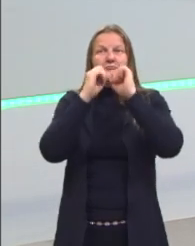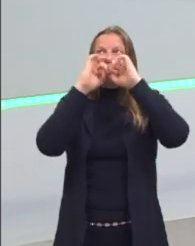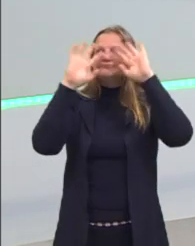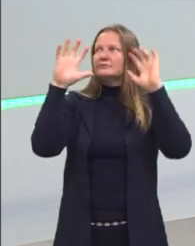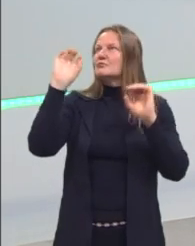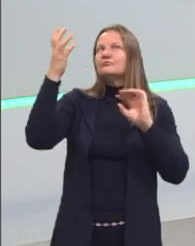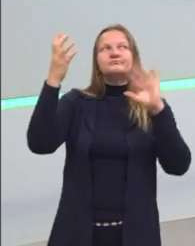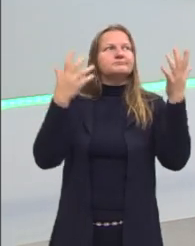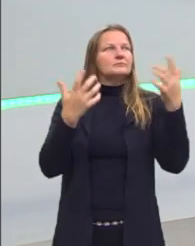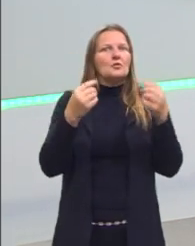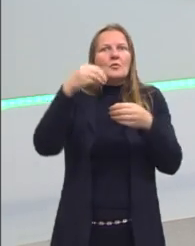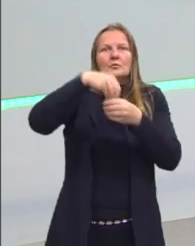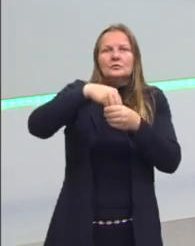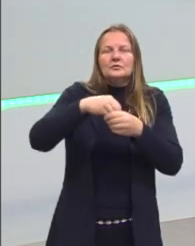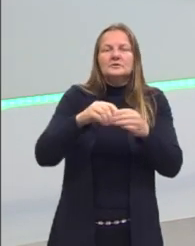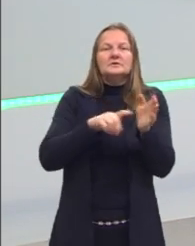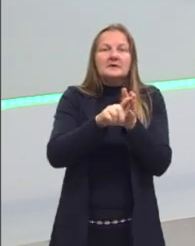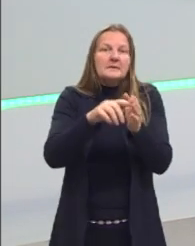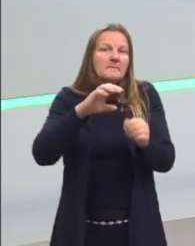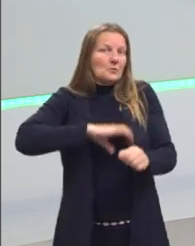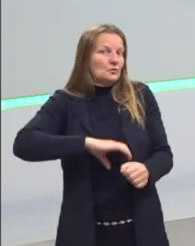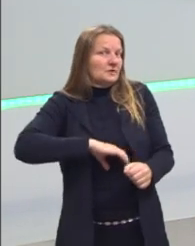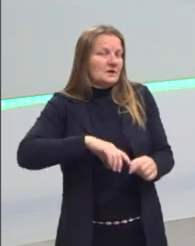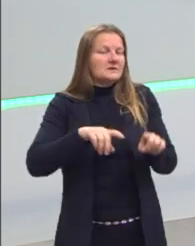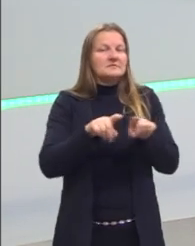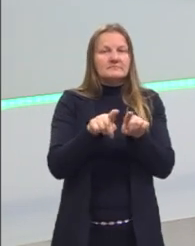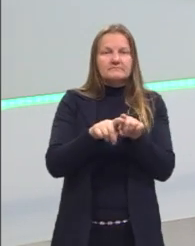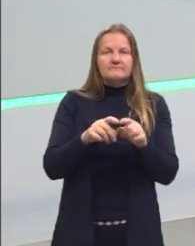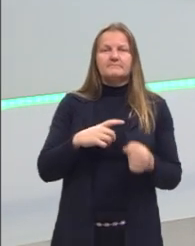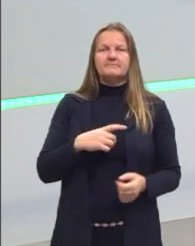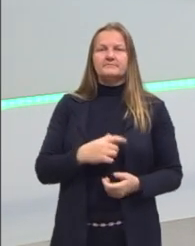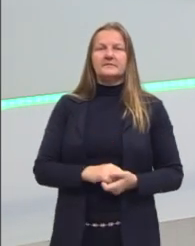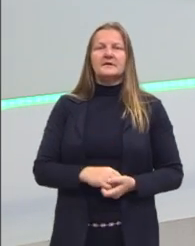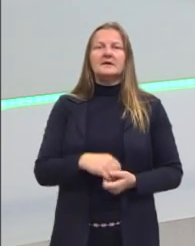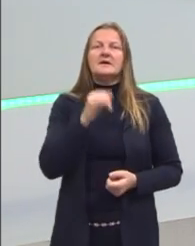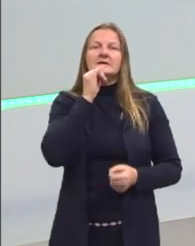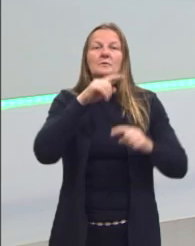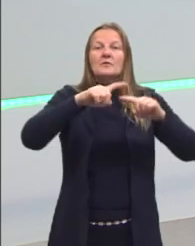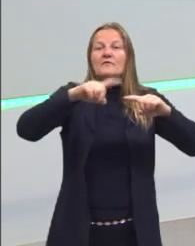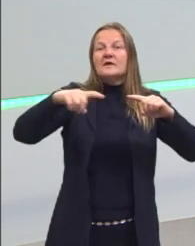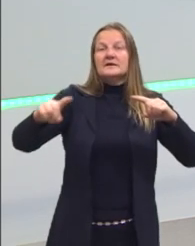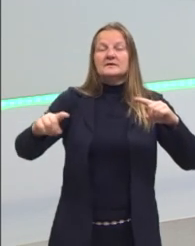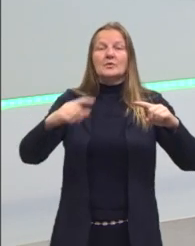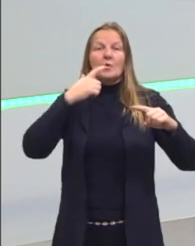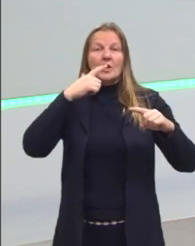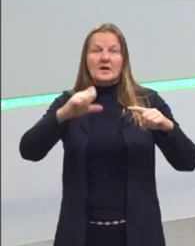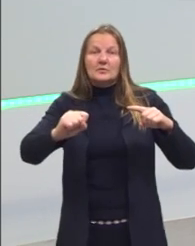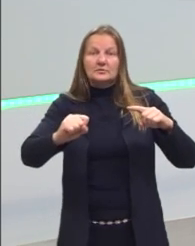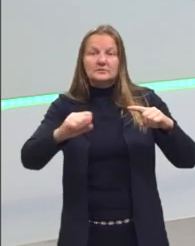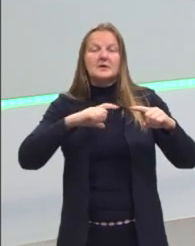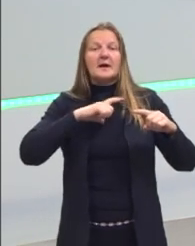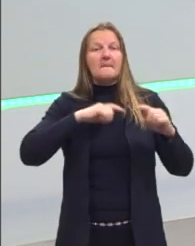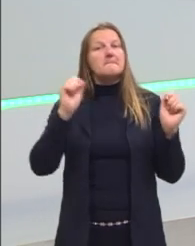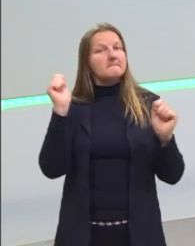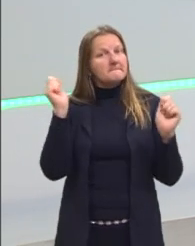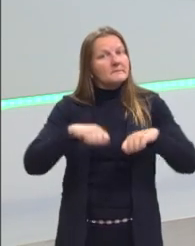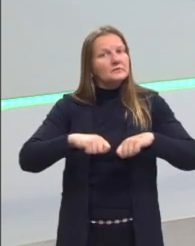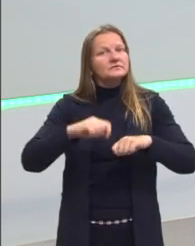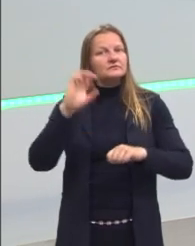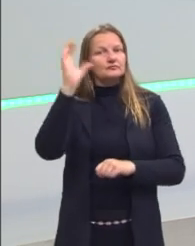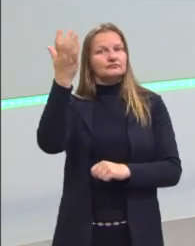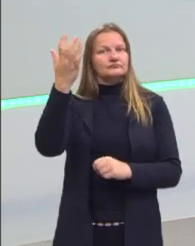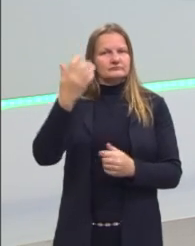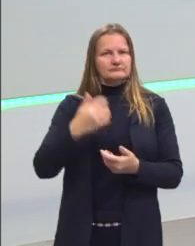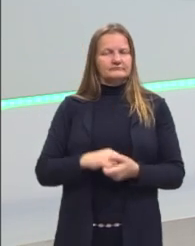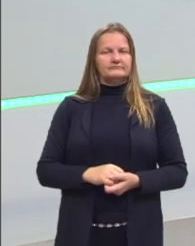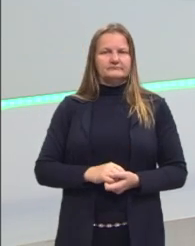dentro de uma questão de língua portuguesa. Porque se a gente for pensar, por exemplo, em variação linguística, é um fenômeno linguístico.